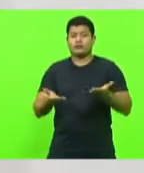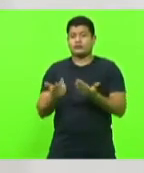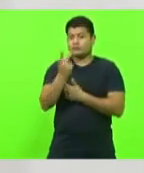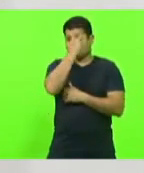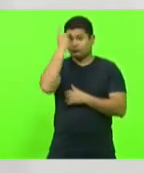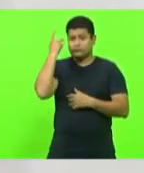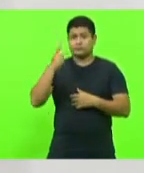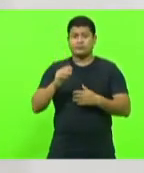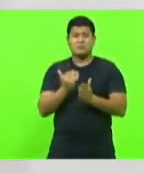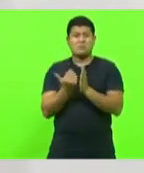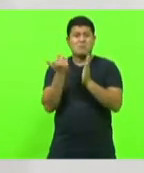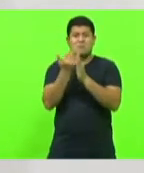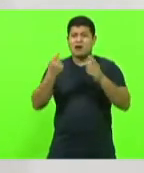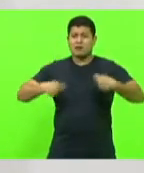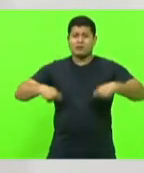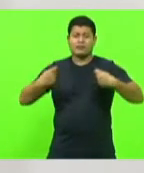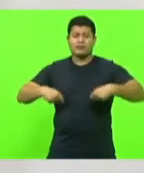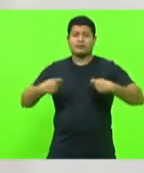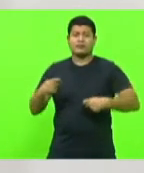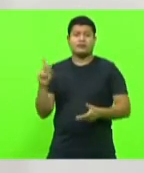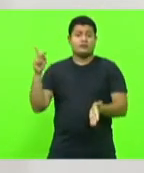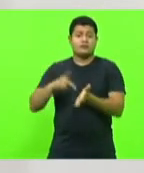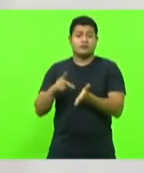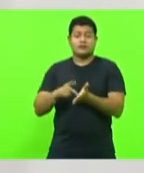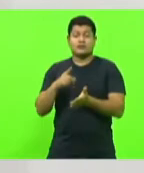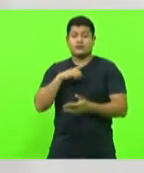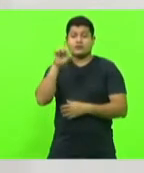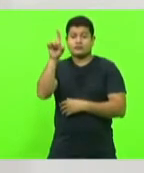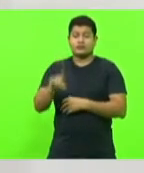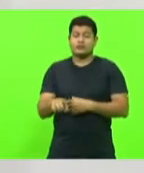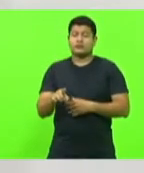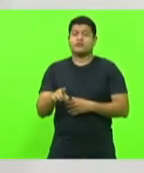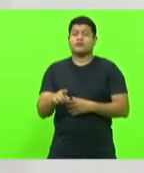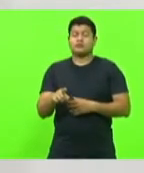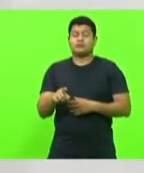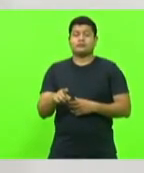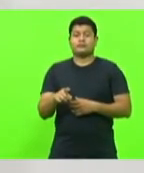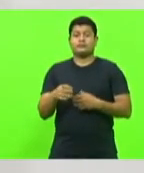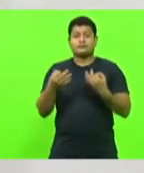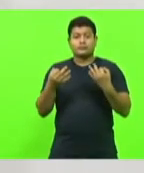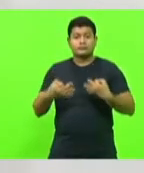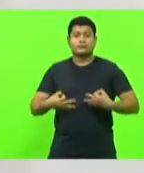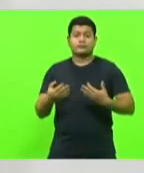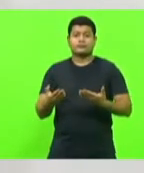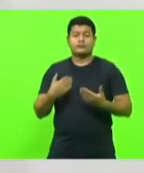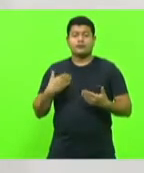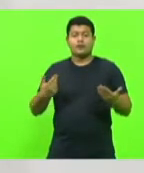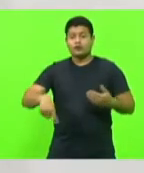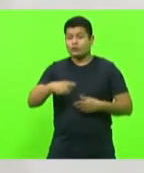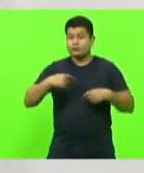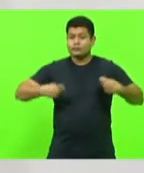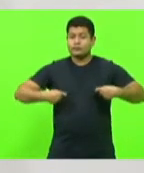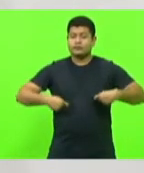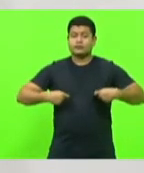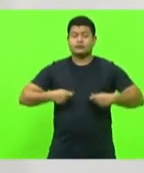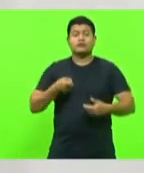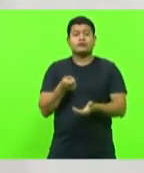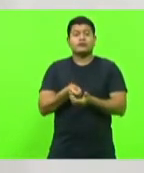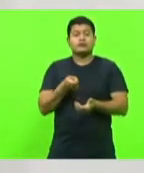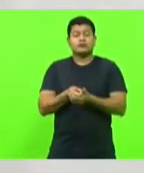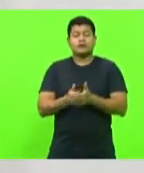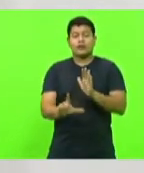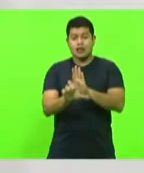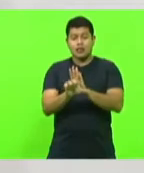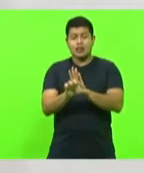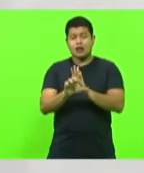precisam de fato tenham seu direito efetivado. Precisamos agora exigir que a lei seja cumprida,